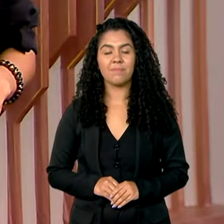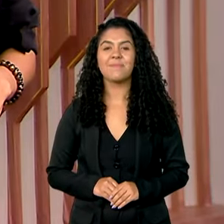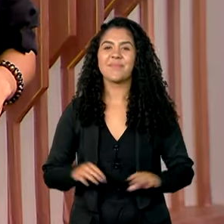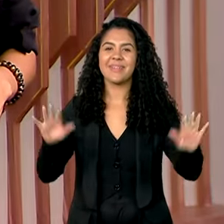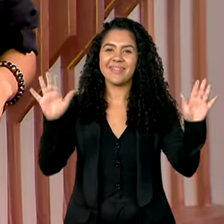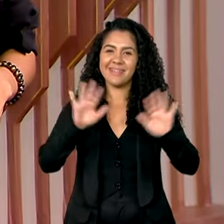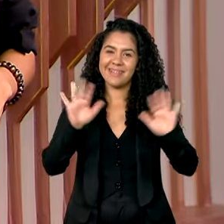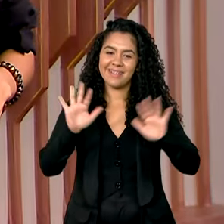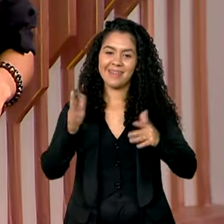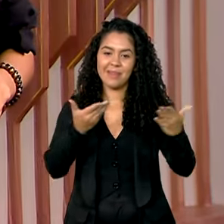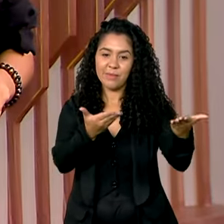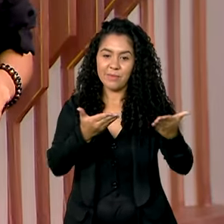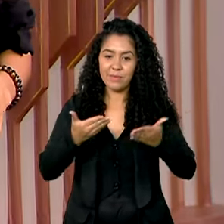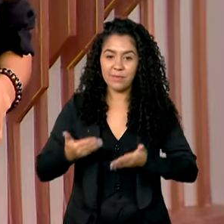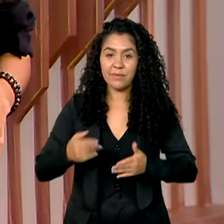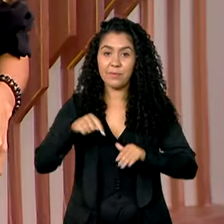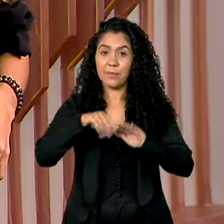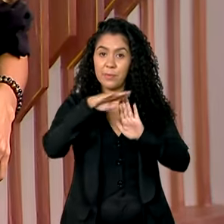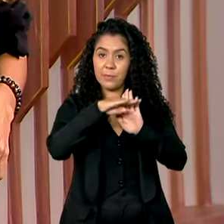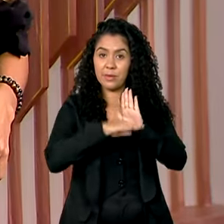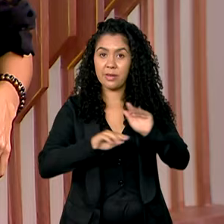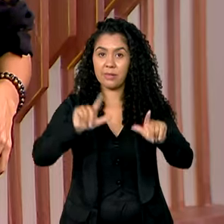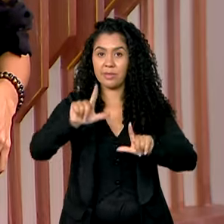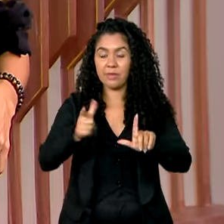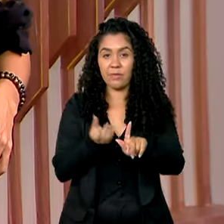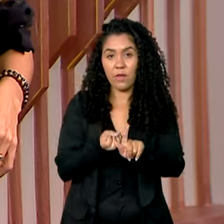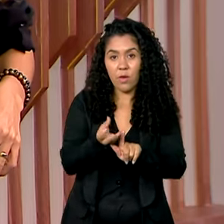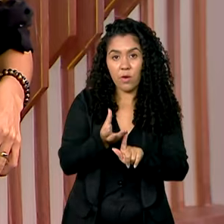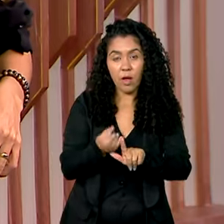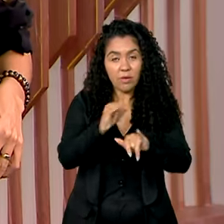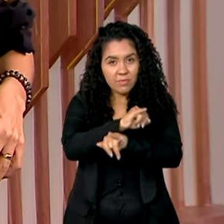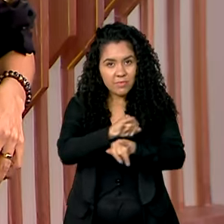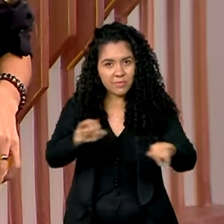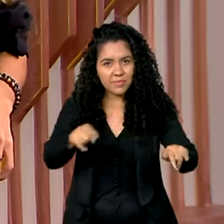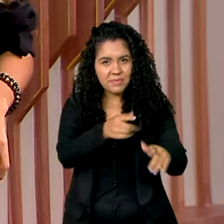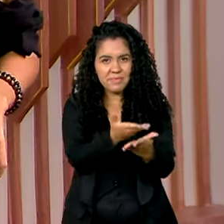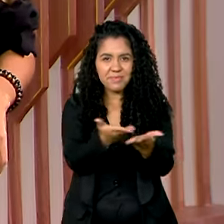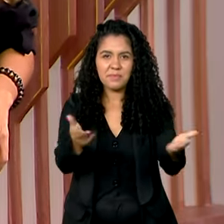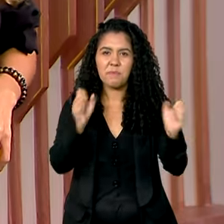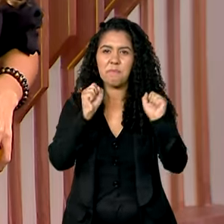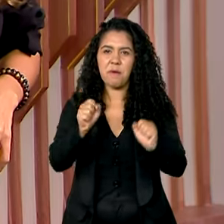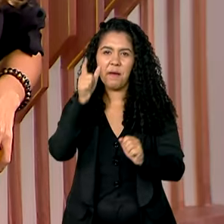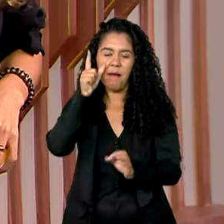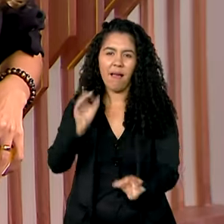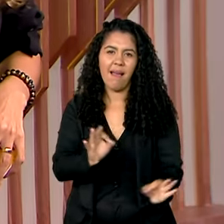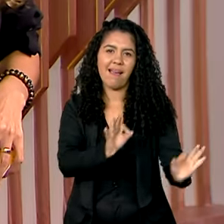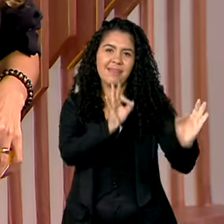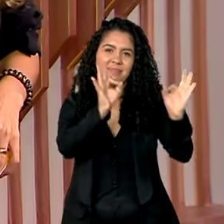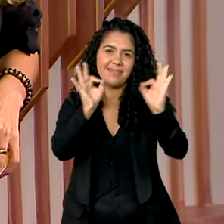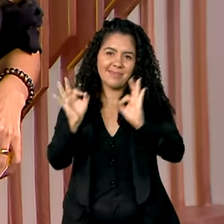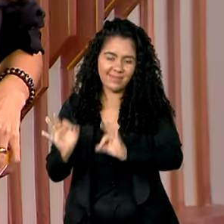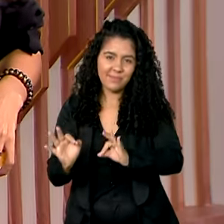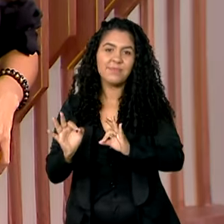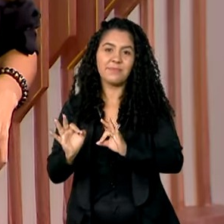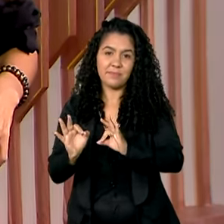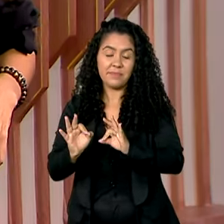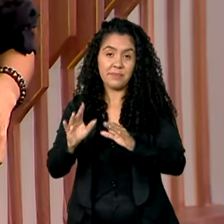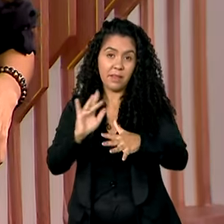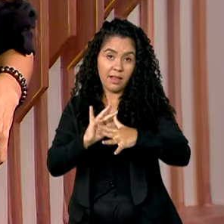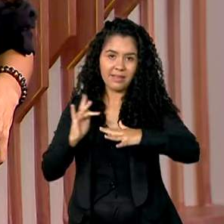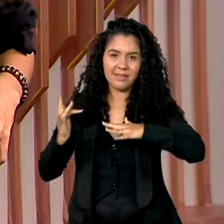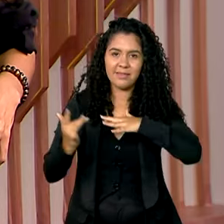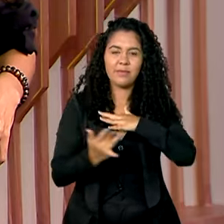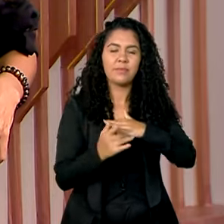Olá, seja muito bem-vindo ao canal GOV. Lembrando que você pode nos acompanhar também ao vivo pelas redes